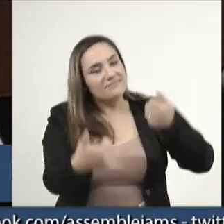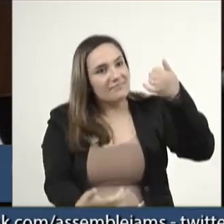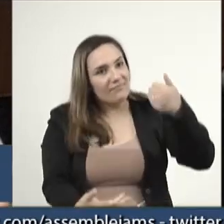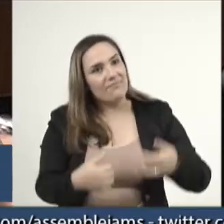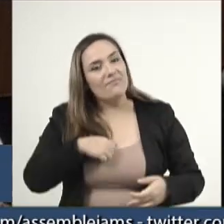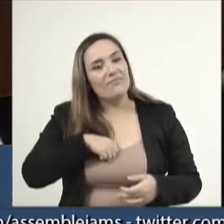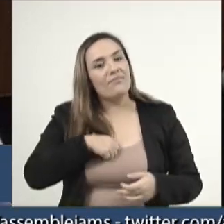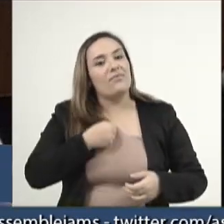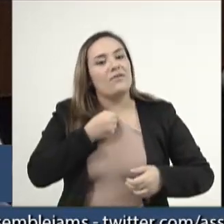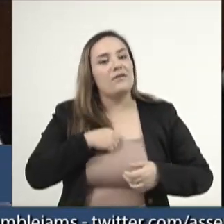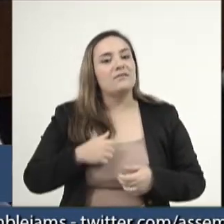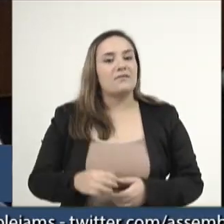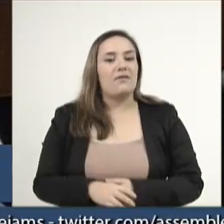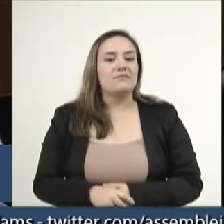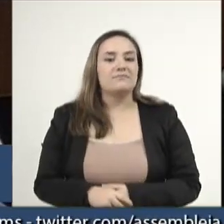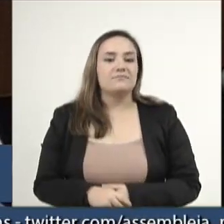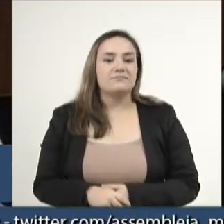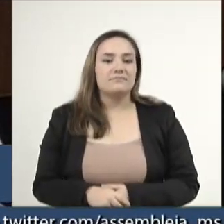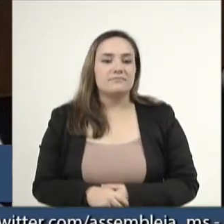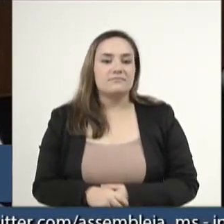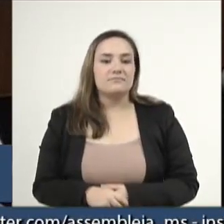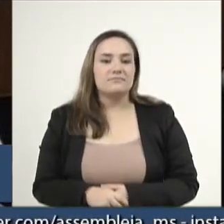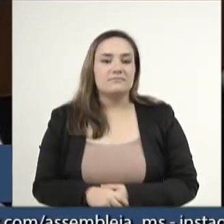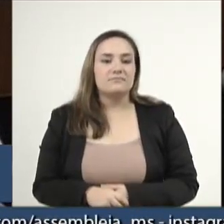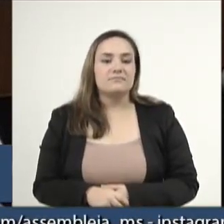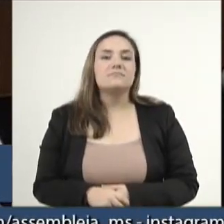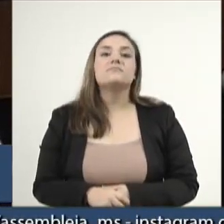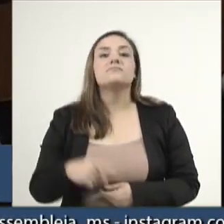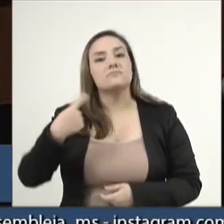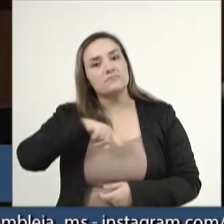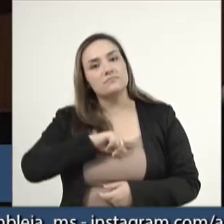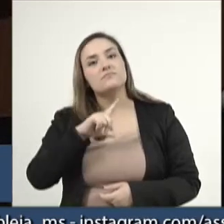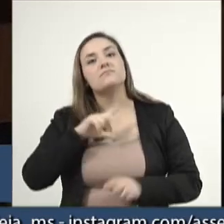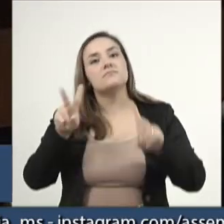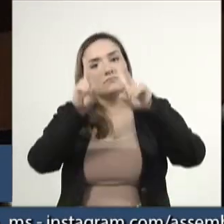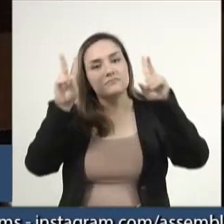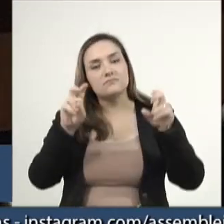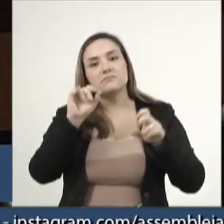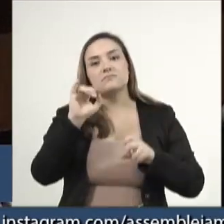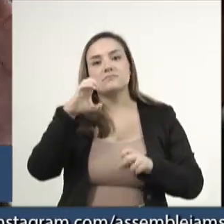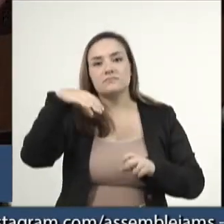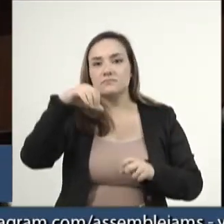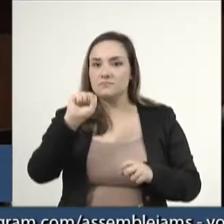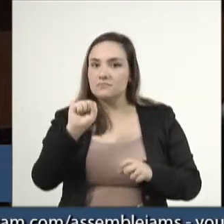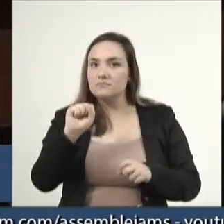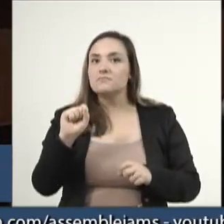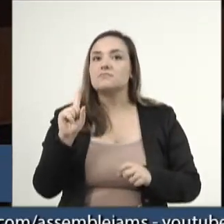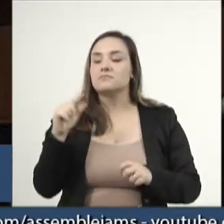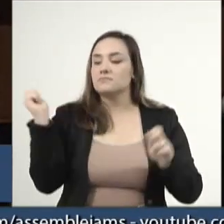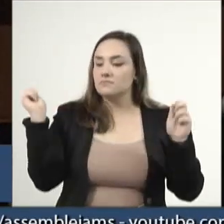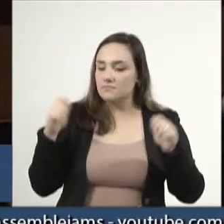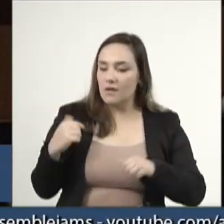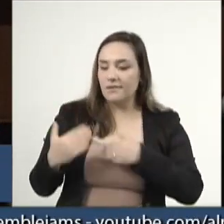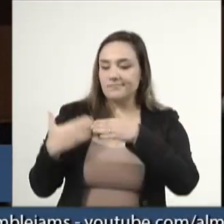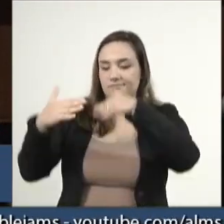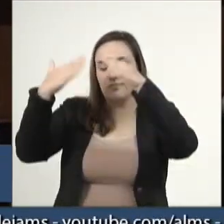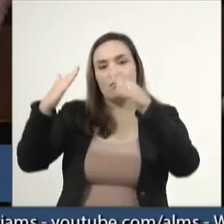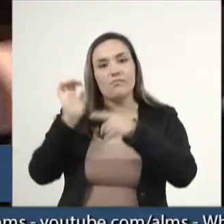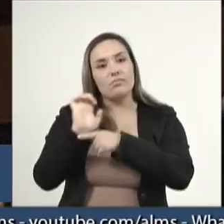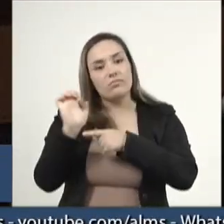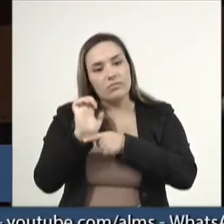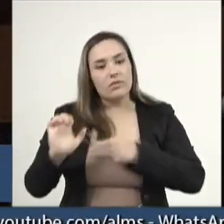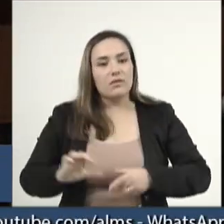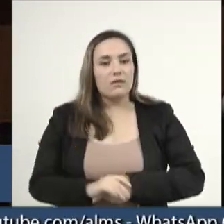explicação, aqui na questão do ICMS, onde possibilita o desenvolvimento dos estados